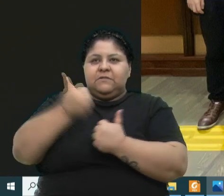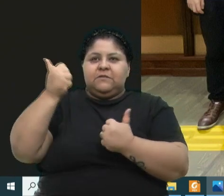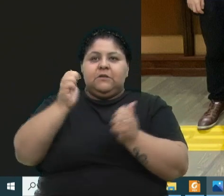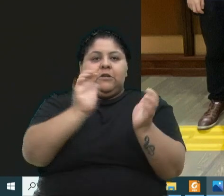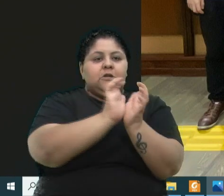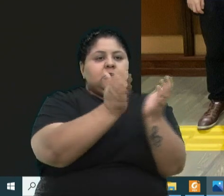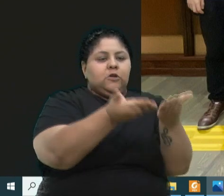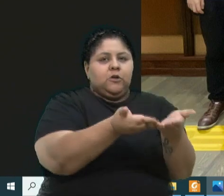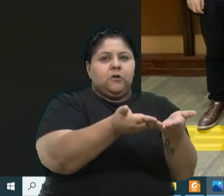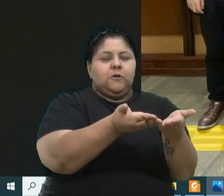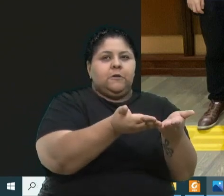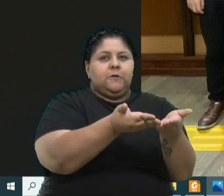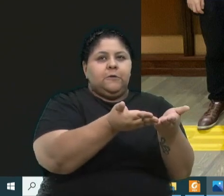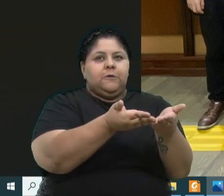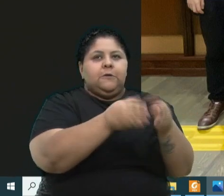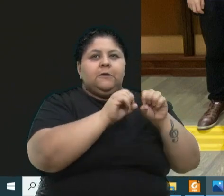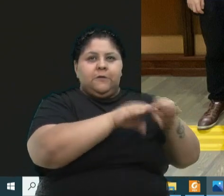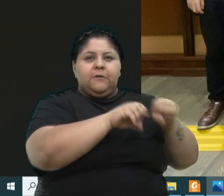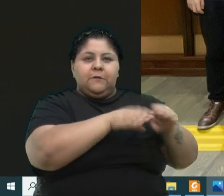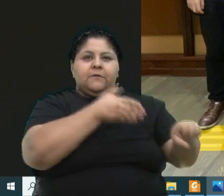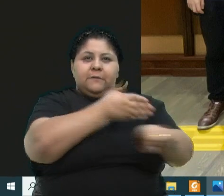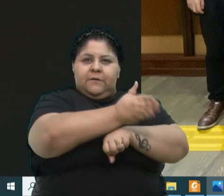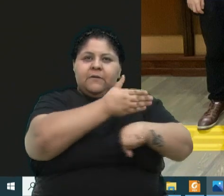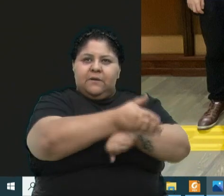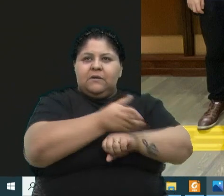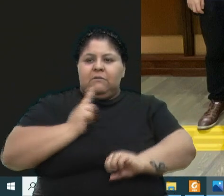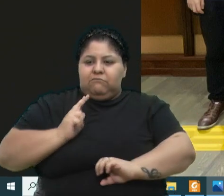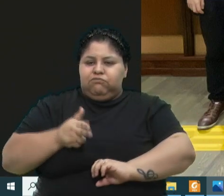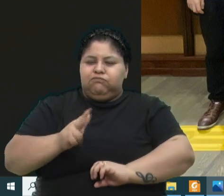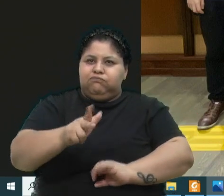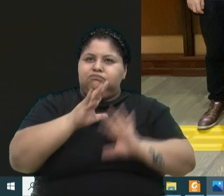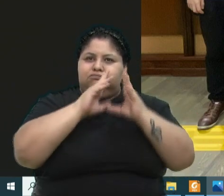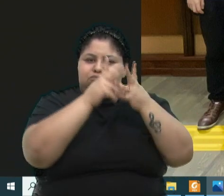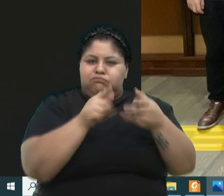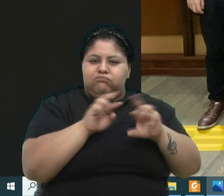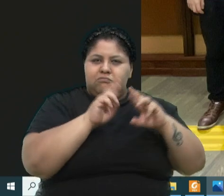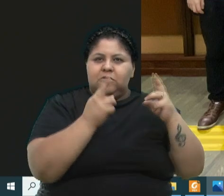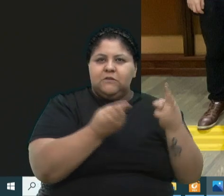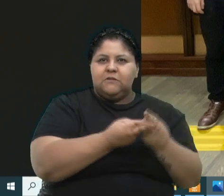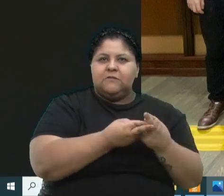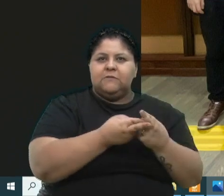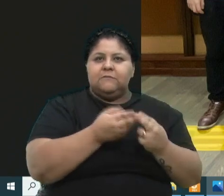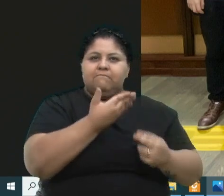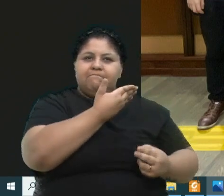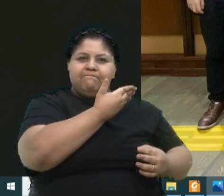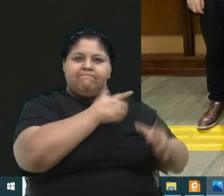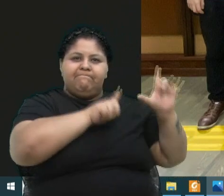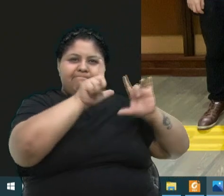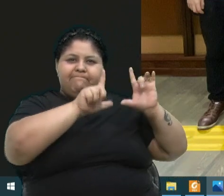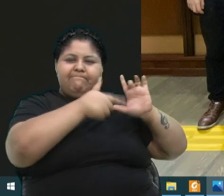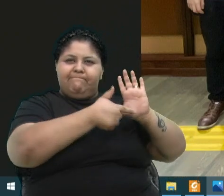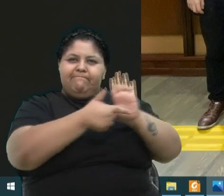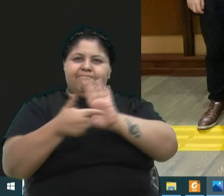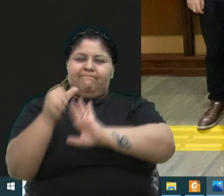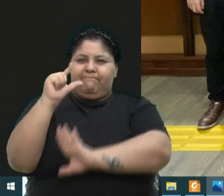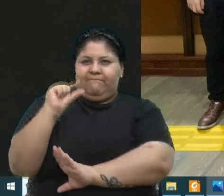participa efetivamente, desde sempre, de todas as reuniões. E essa foto mostra um pouquinho também a nossa